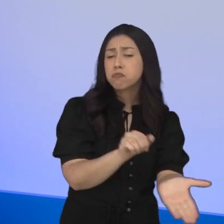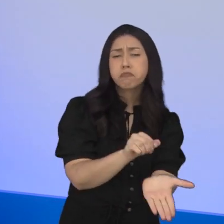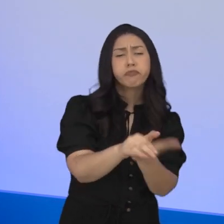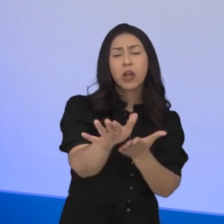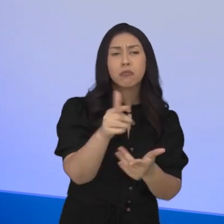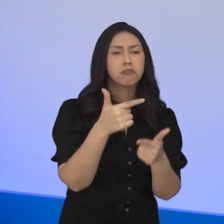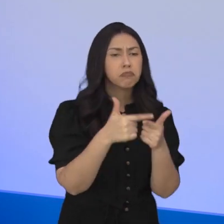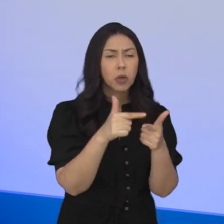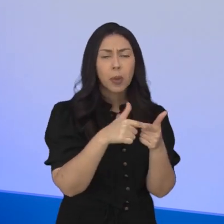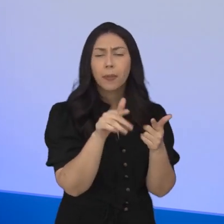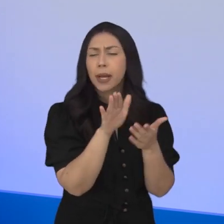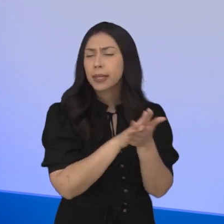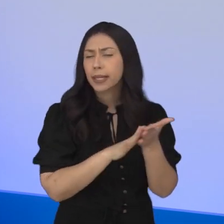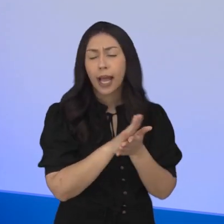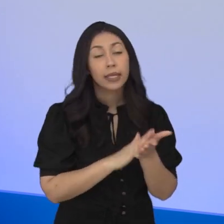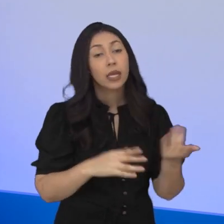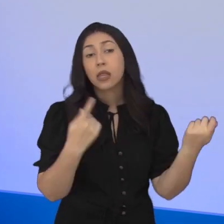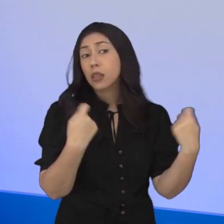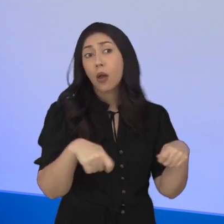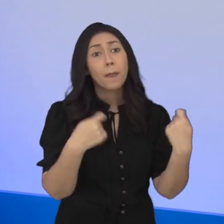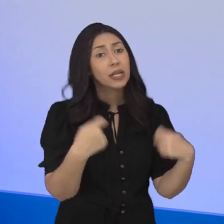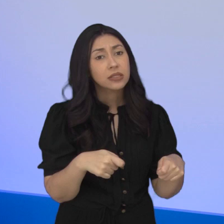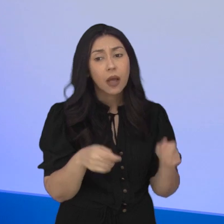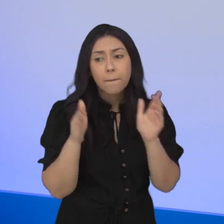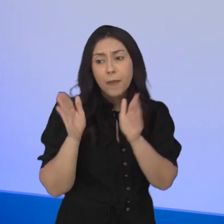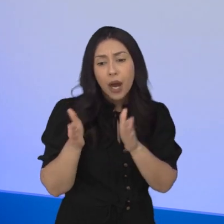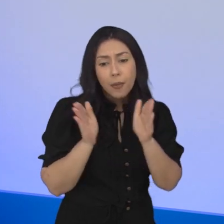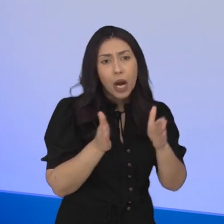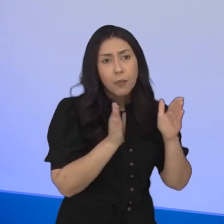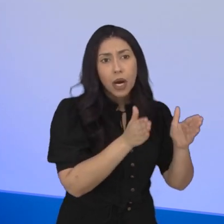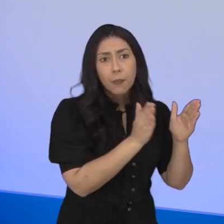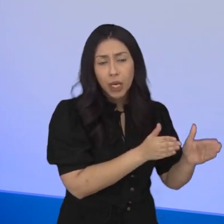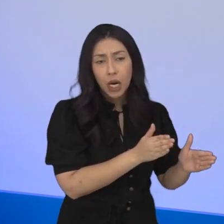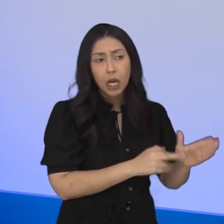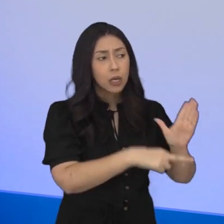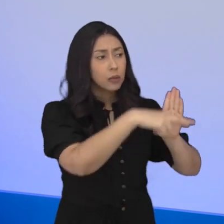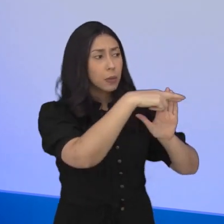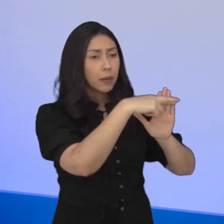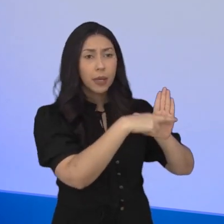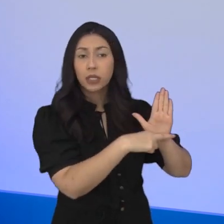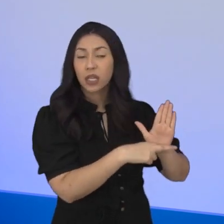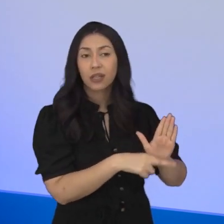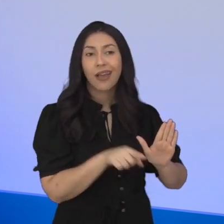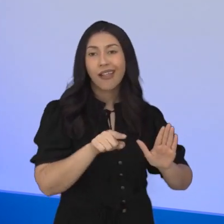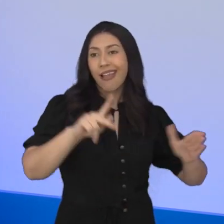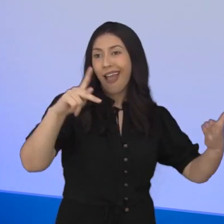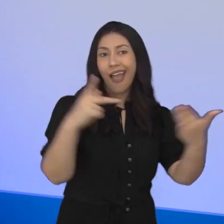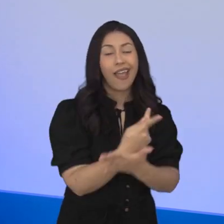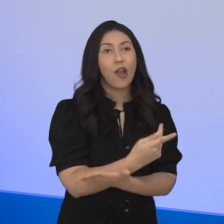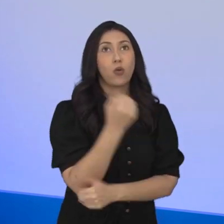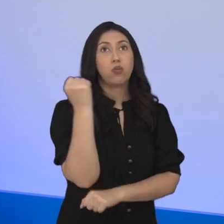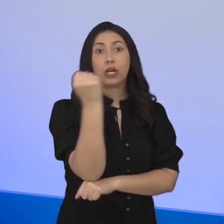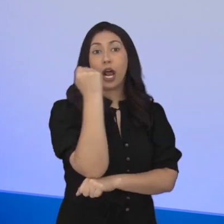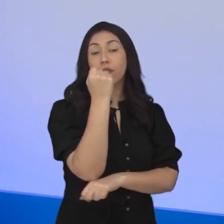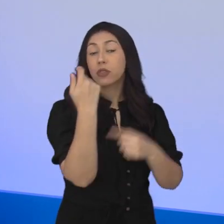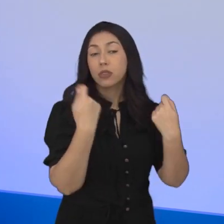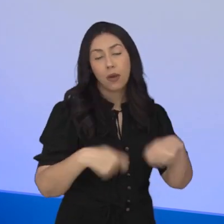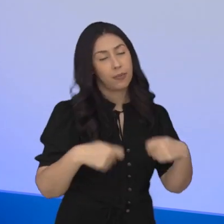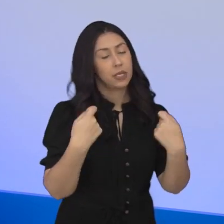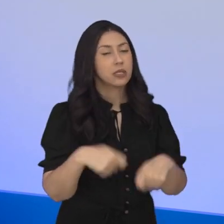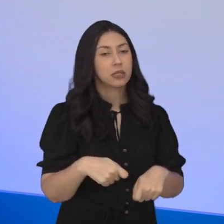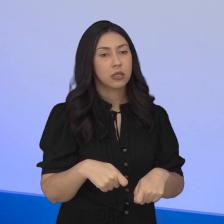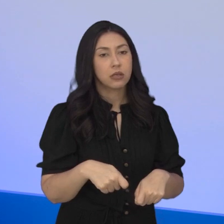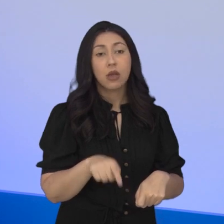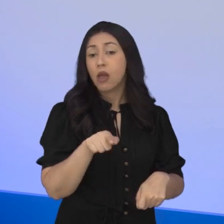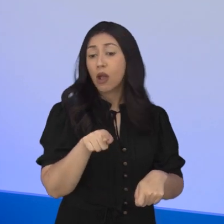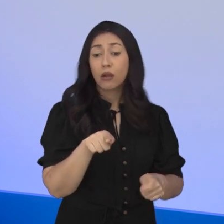nenhum problema. Não precisa desse processo administrativo disciplinar, ele não precisa ter cometido nenhuma falta grave. Ele é